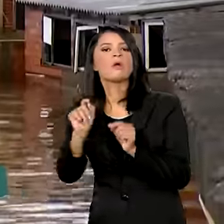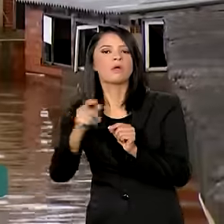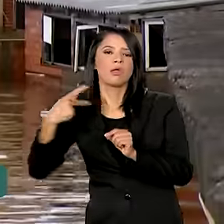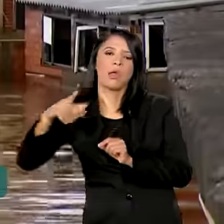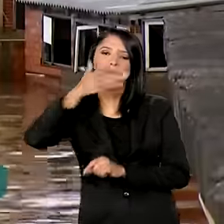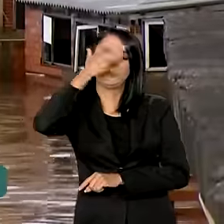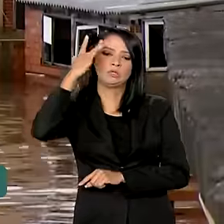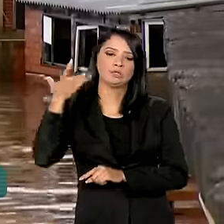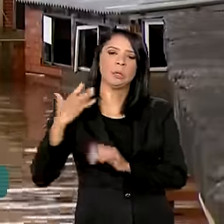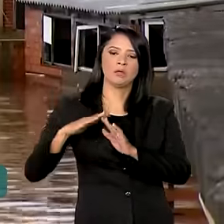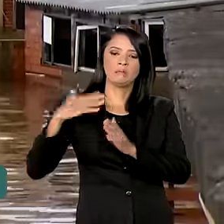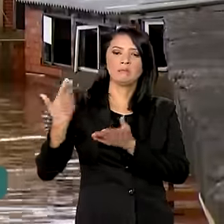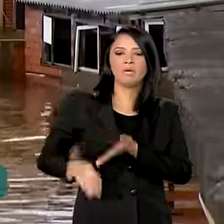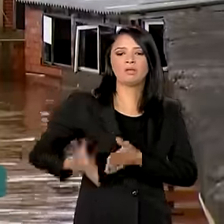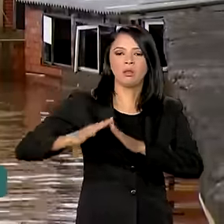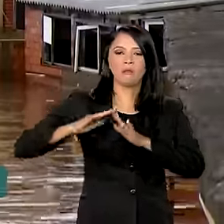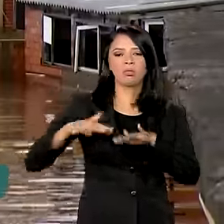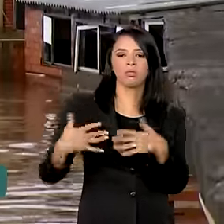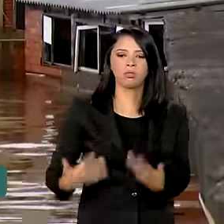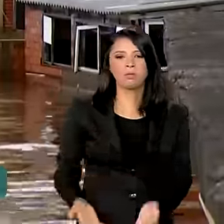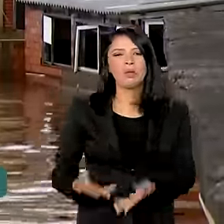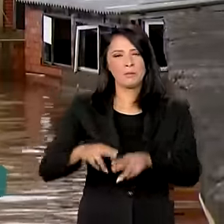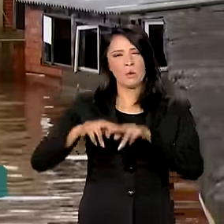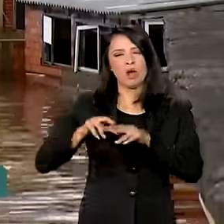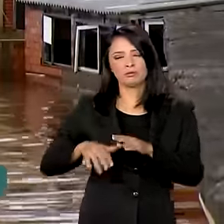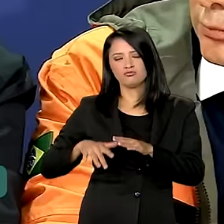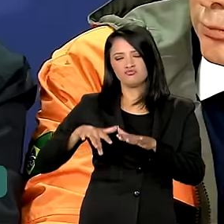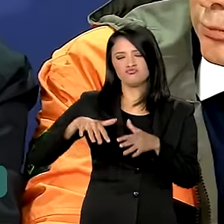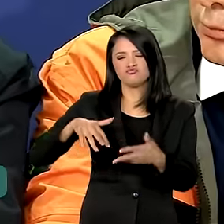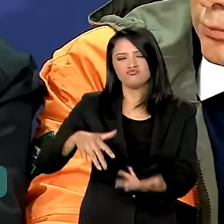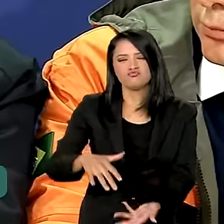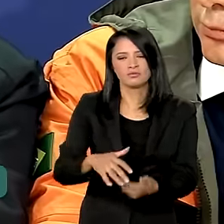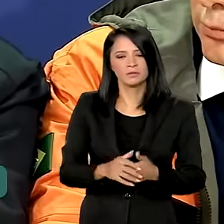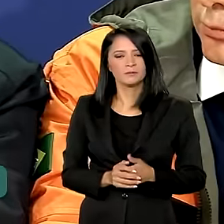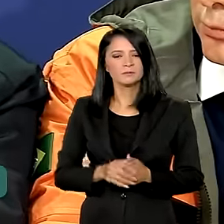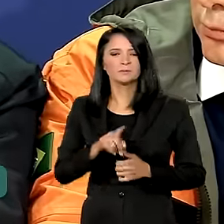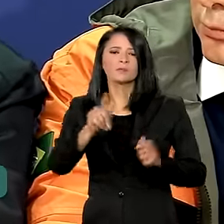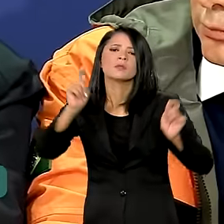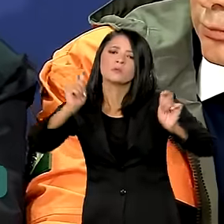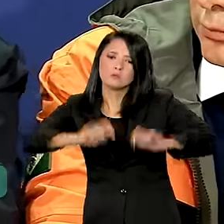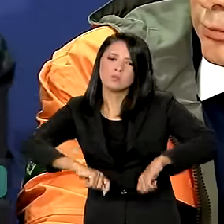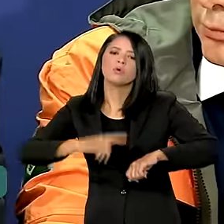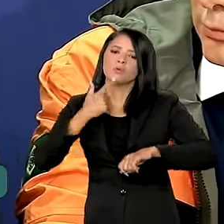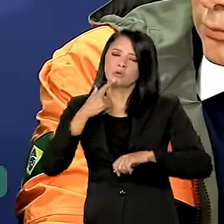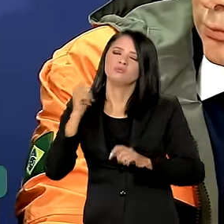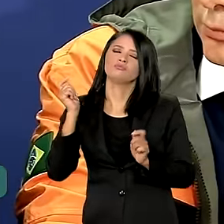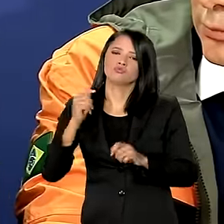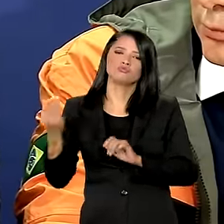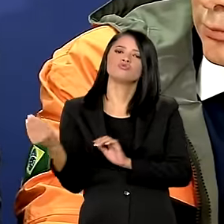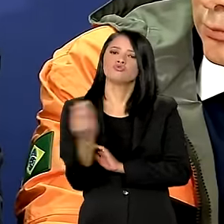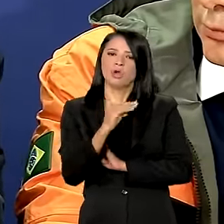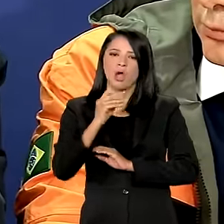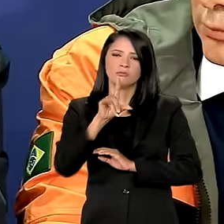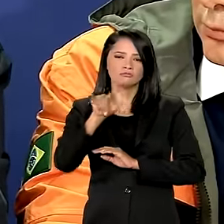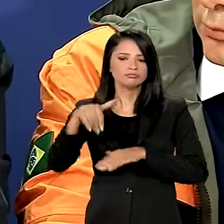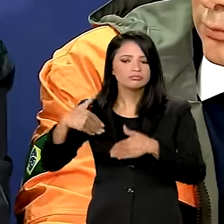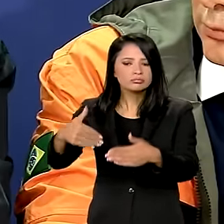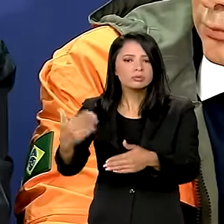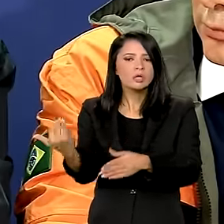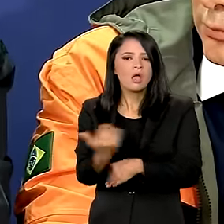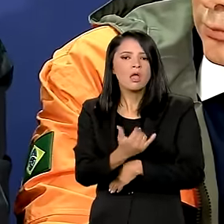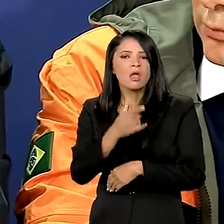a quem teve a casa destruída pelas enchentes. Elas já poderão indicar nos próximos dias